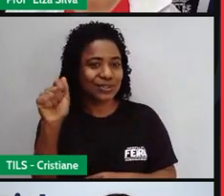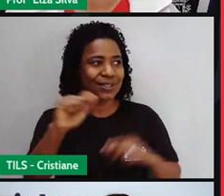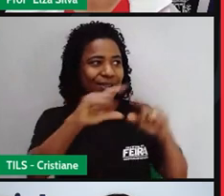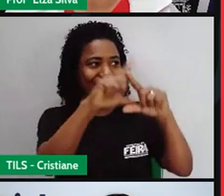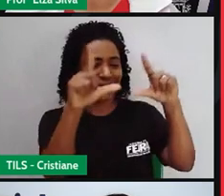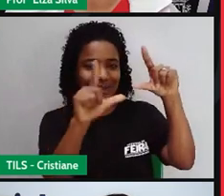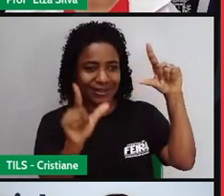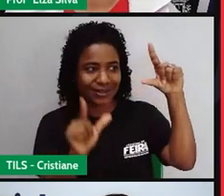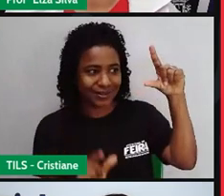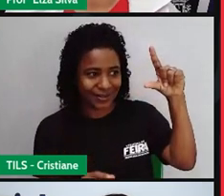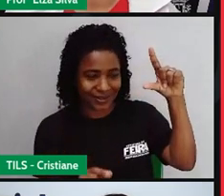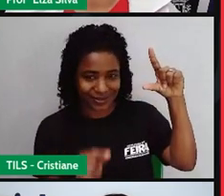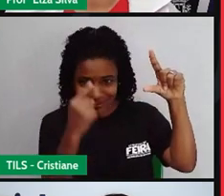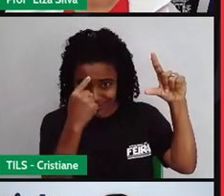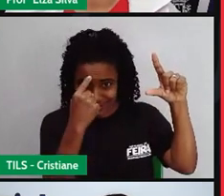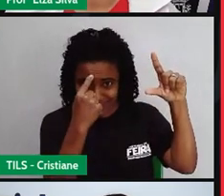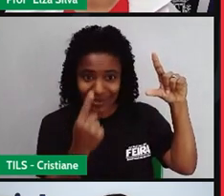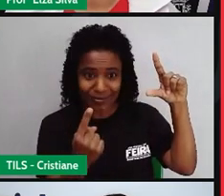February